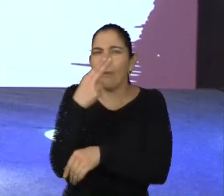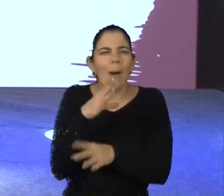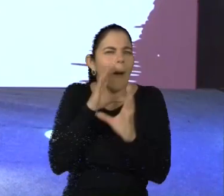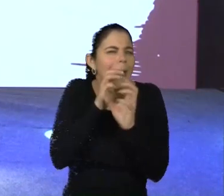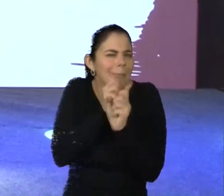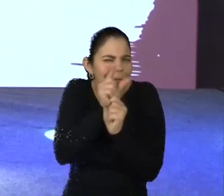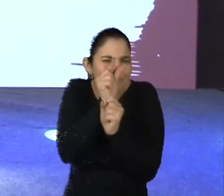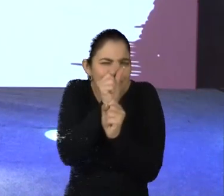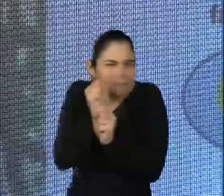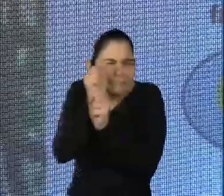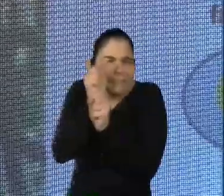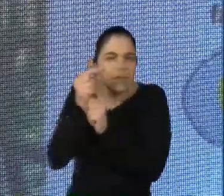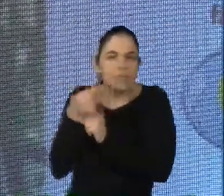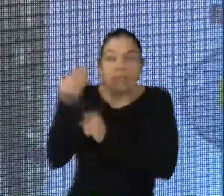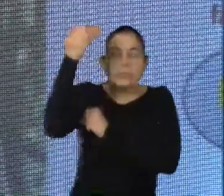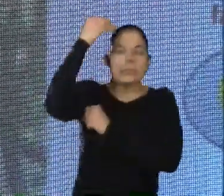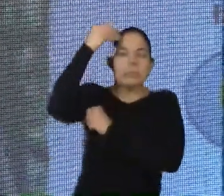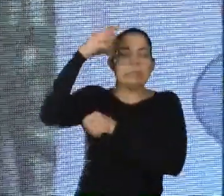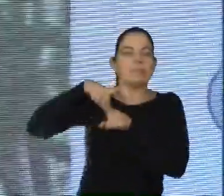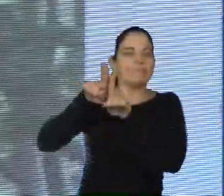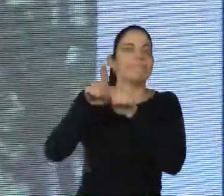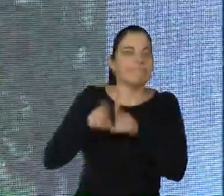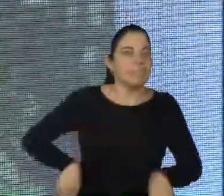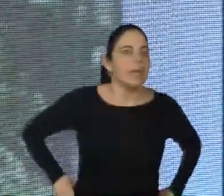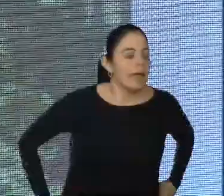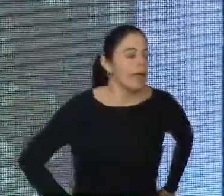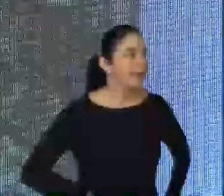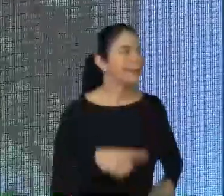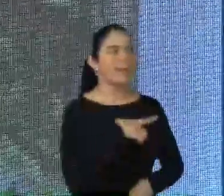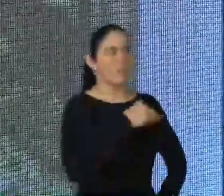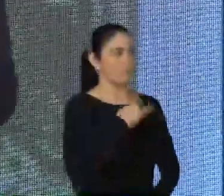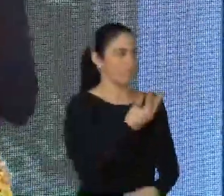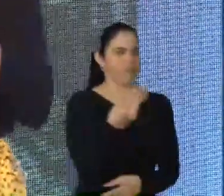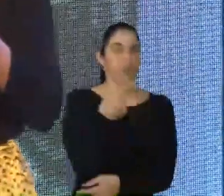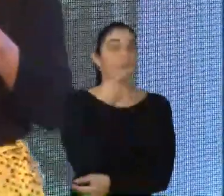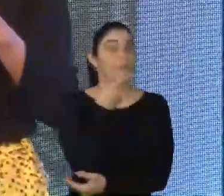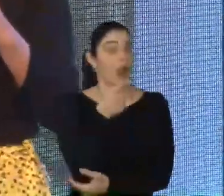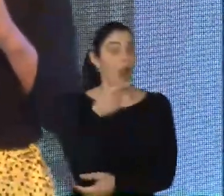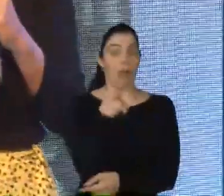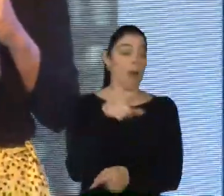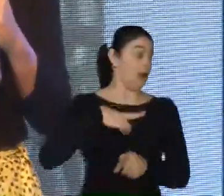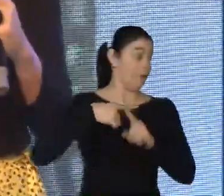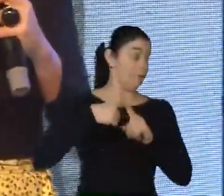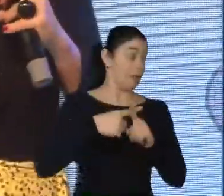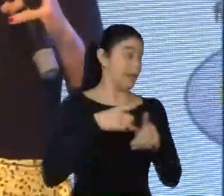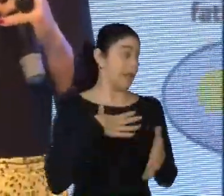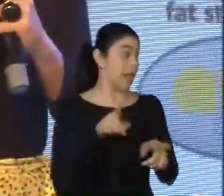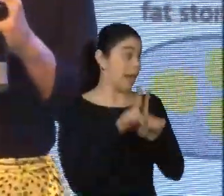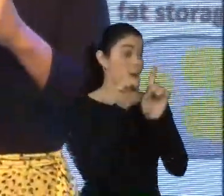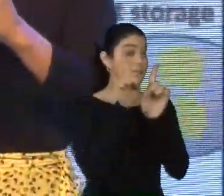habitam, eles interferem na nossa vida. E o intestino é cheio deles. Eu não vou falar, porque eu vou deixar para a Sandra Marta, que é expert nisso.